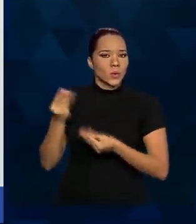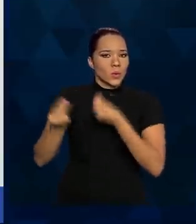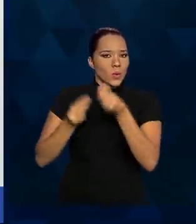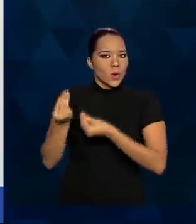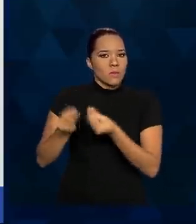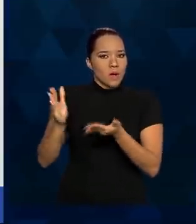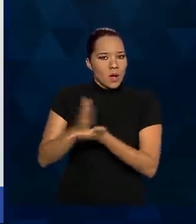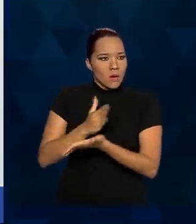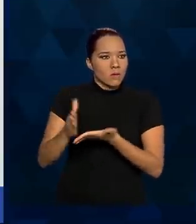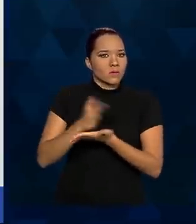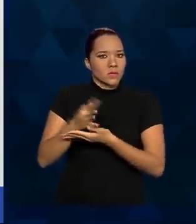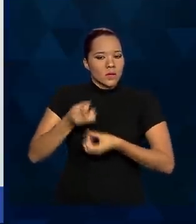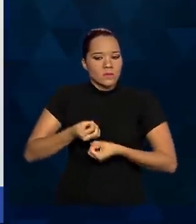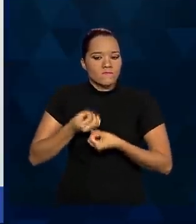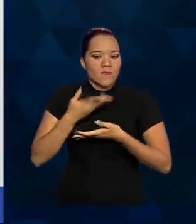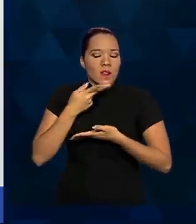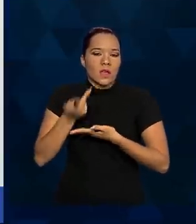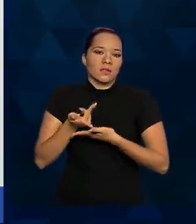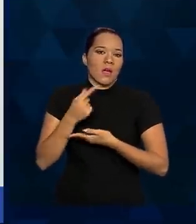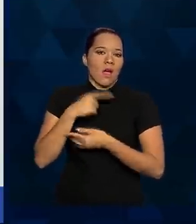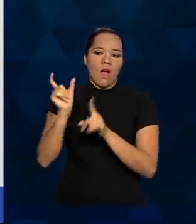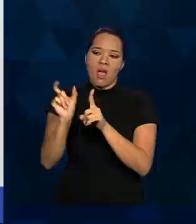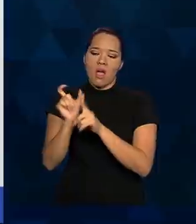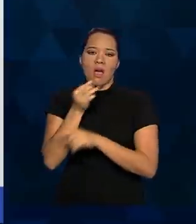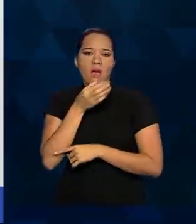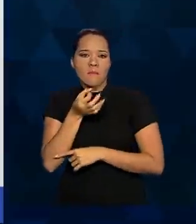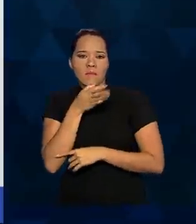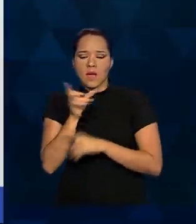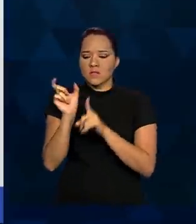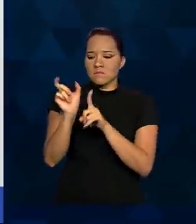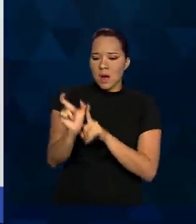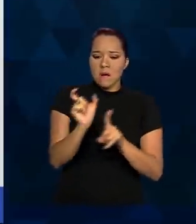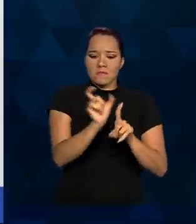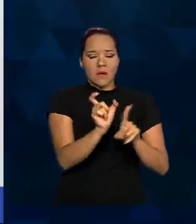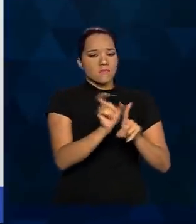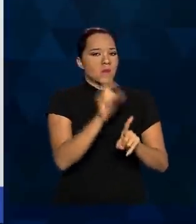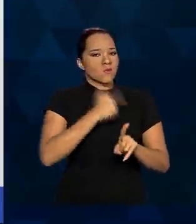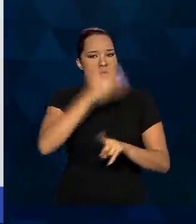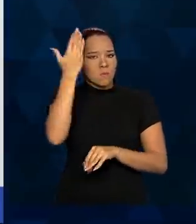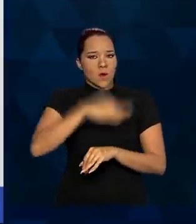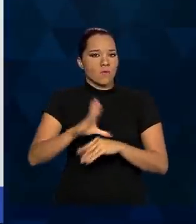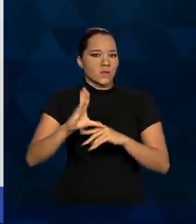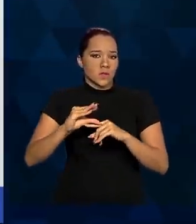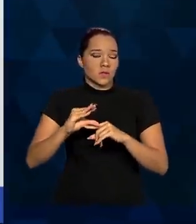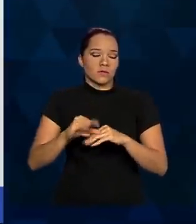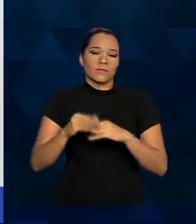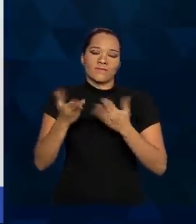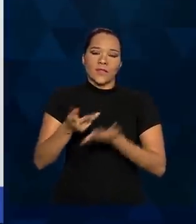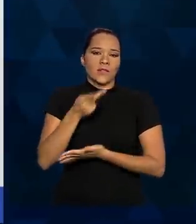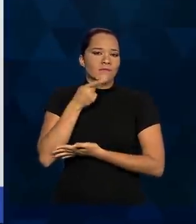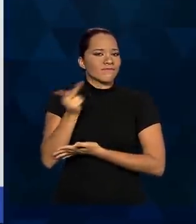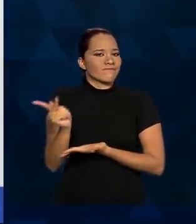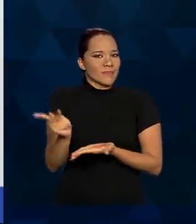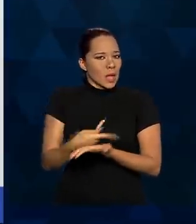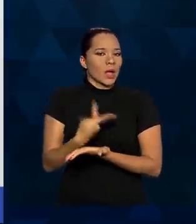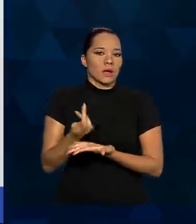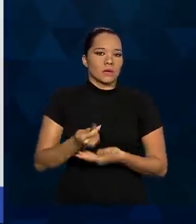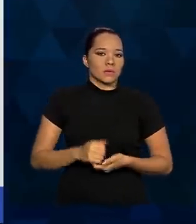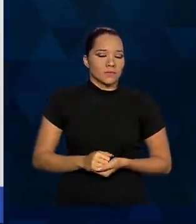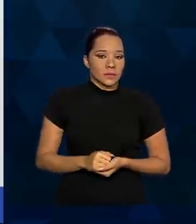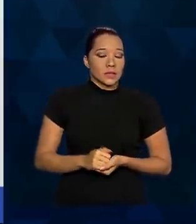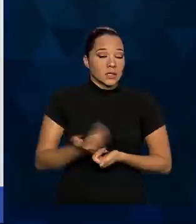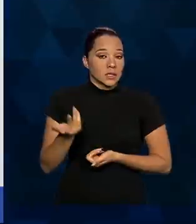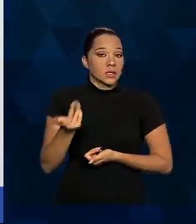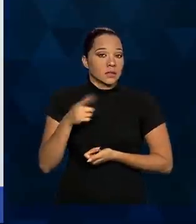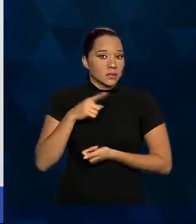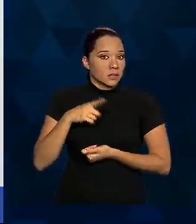têm se expressado, falando que medicações X, Y ou Z não possuem evidências. Isso é falacioso. Isso tem